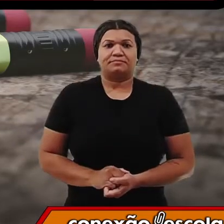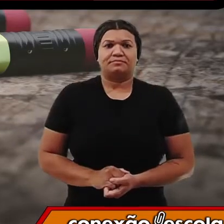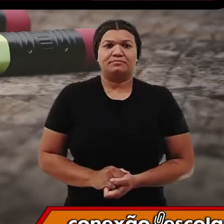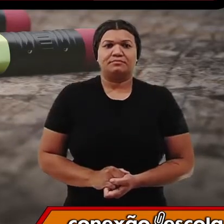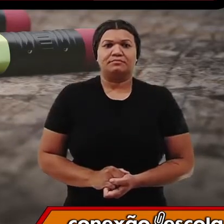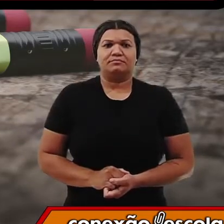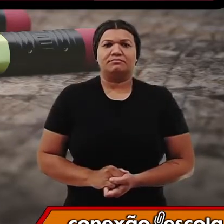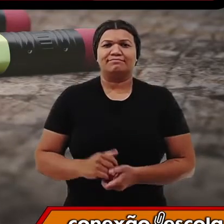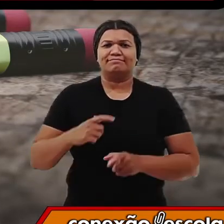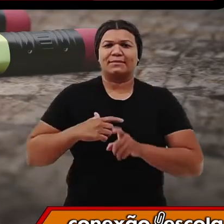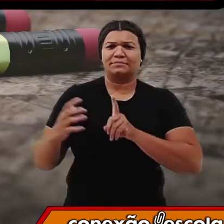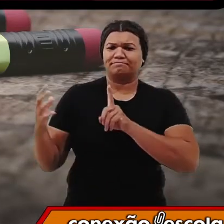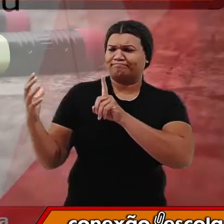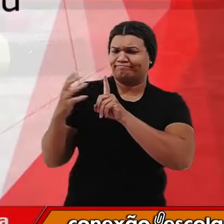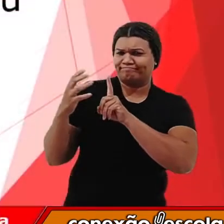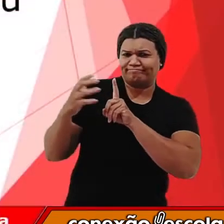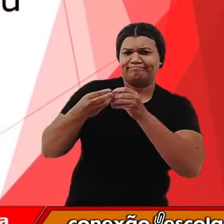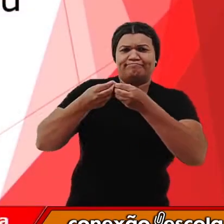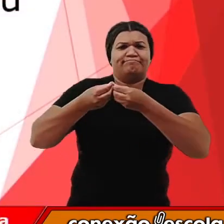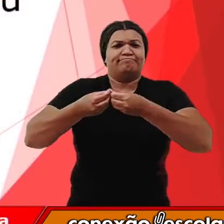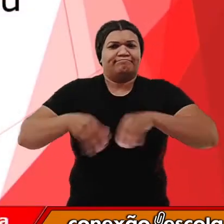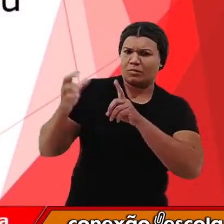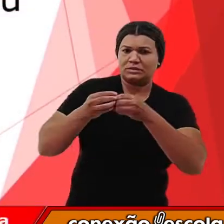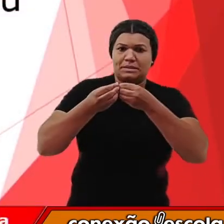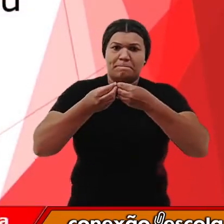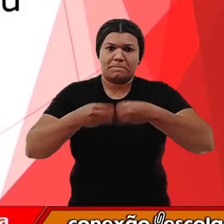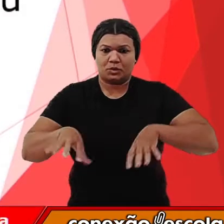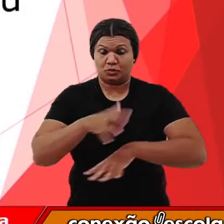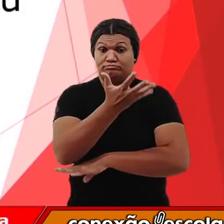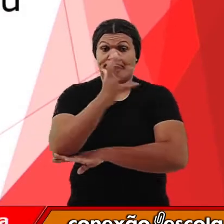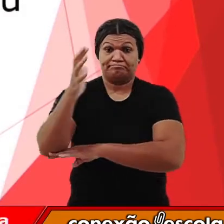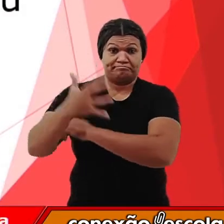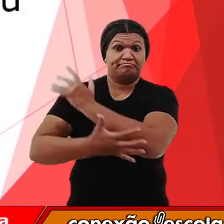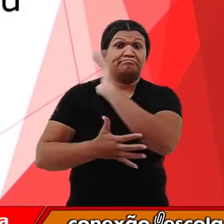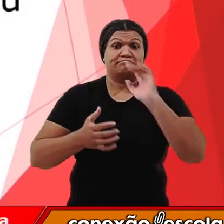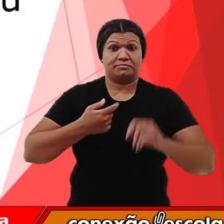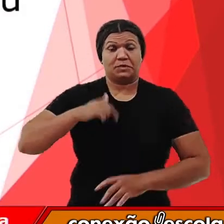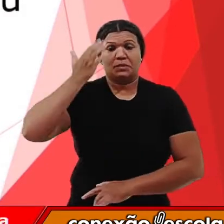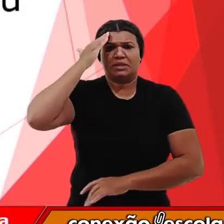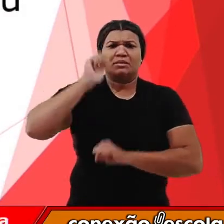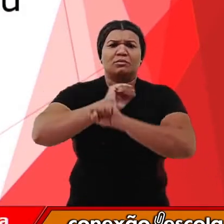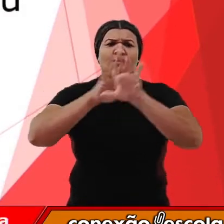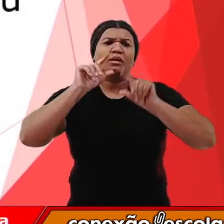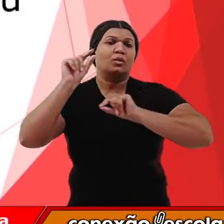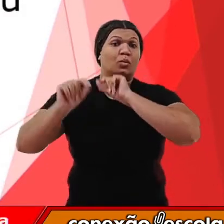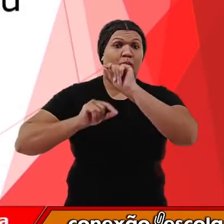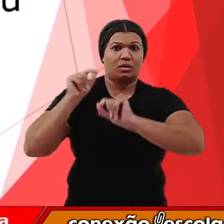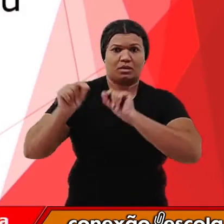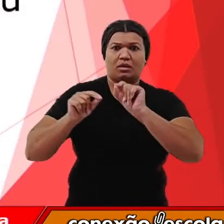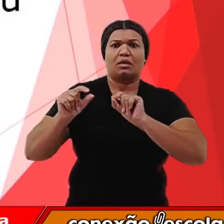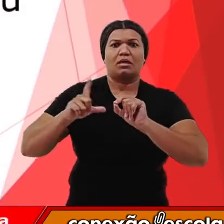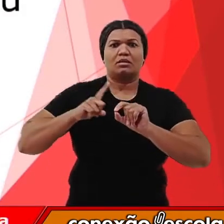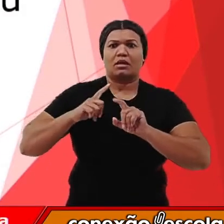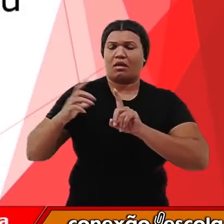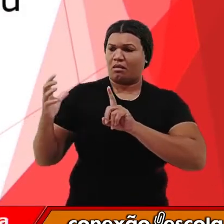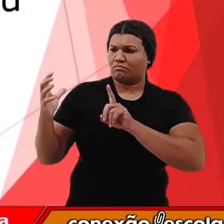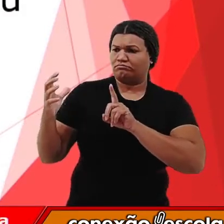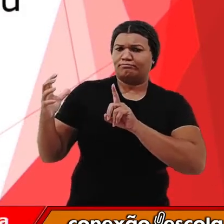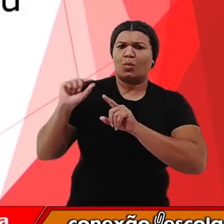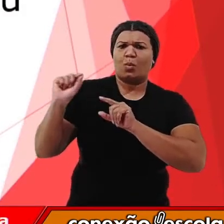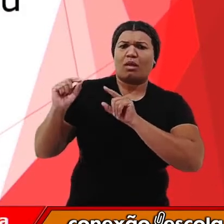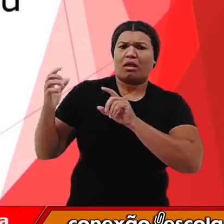os impactos ambientais. Nós entendemos a ação do homem sobre o ambiente.